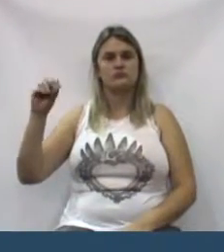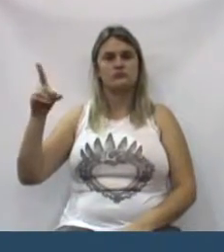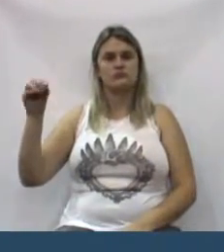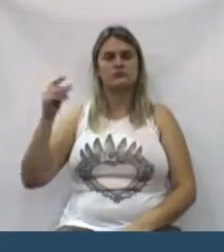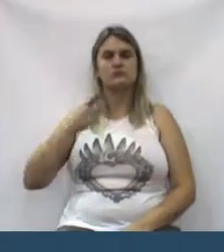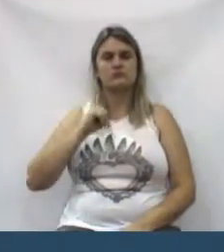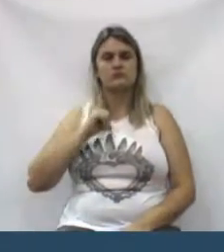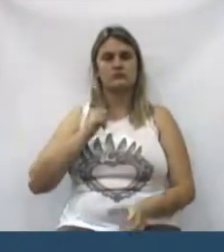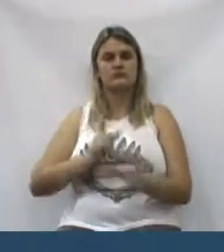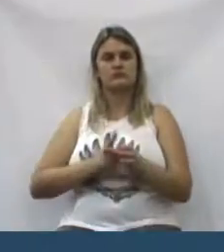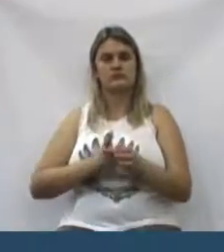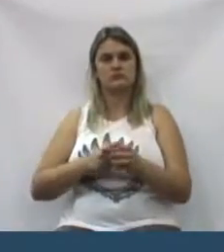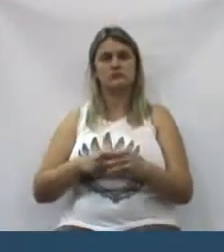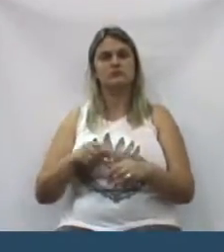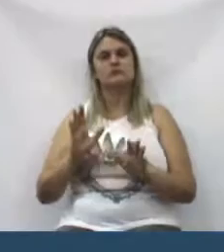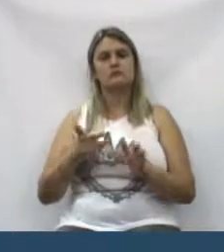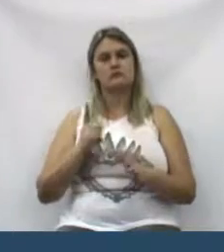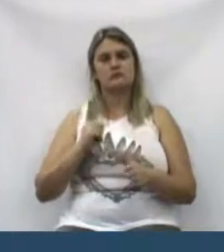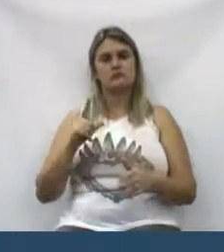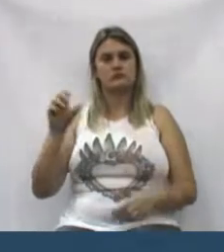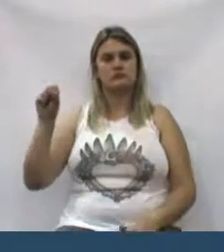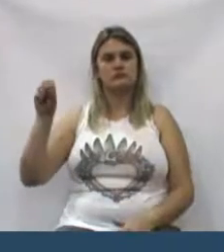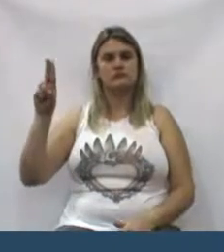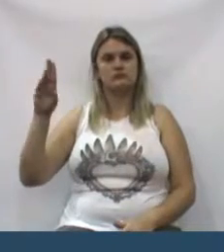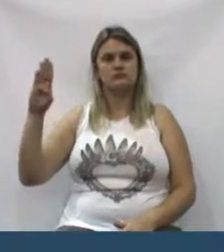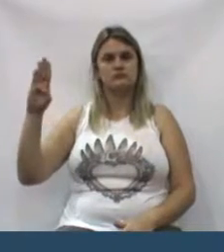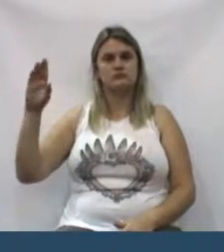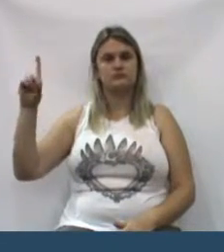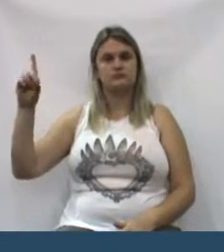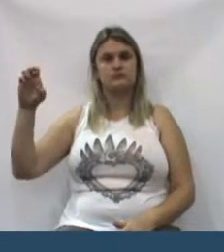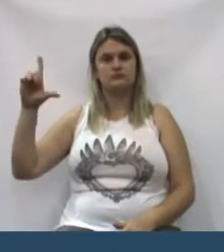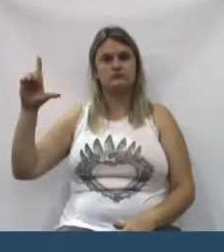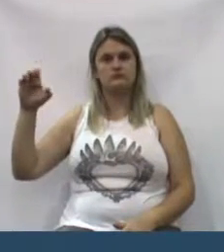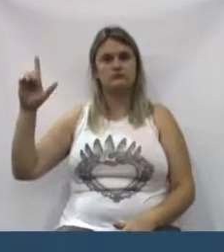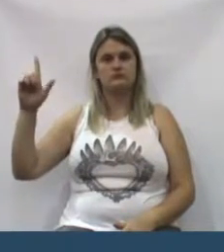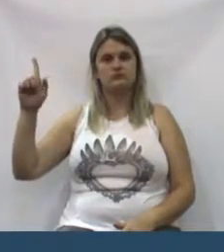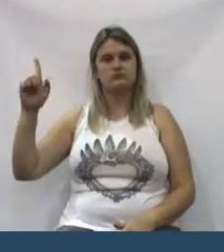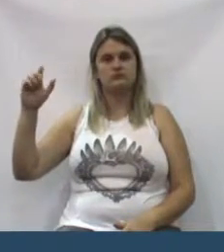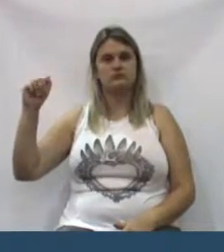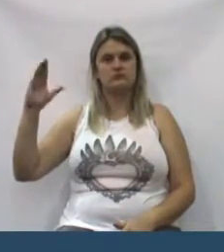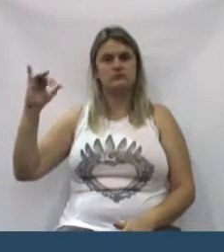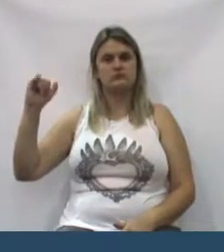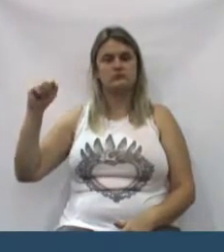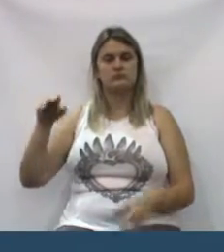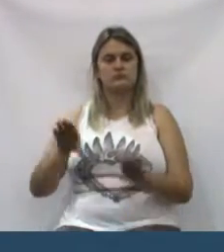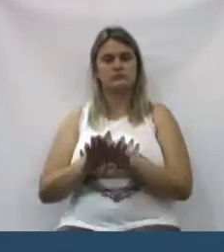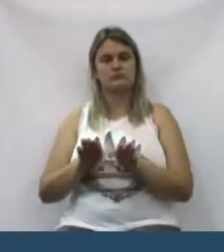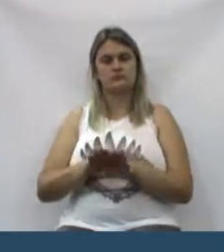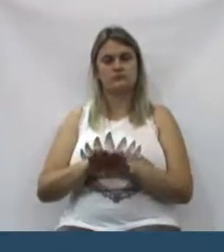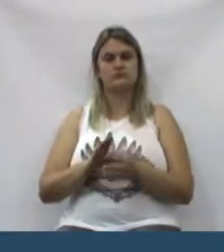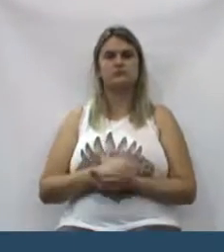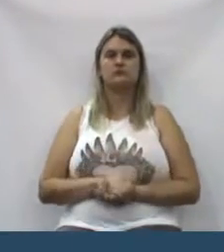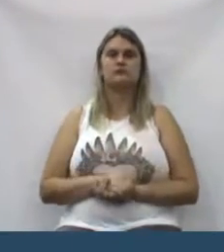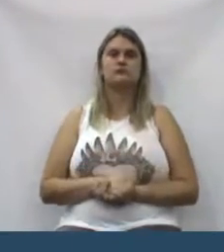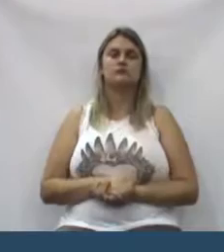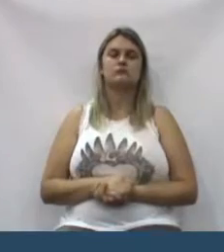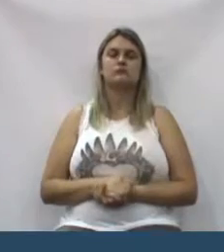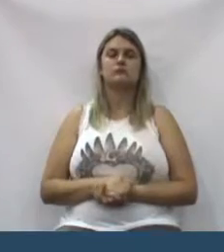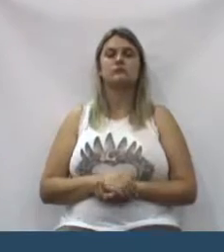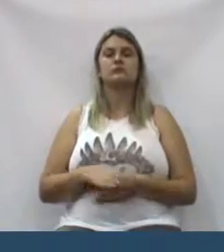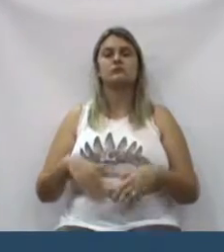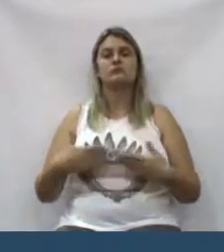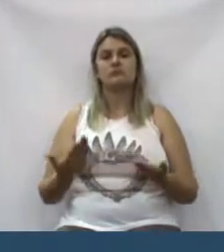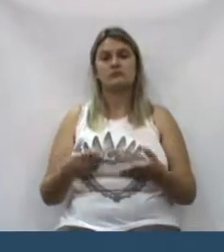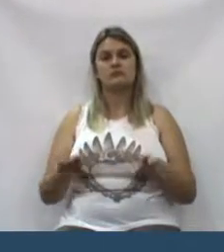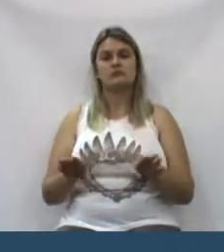deveria ter uma sub-delegacia lá em São Cristóvão para atender aquela população. E